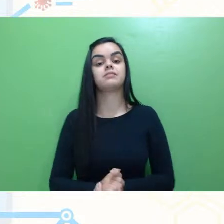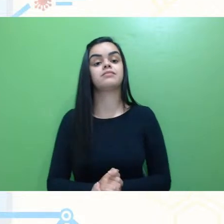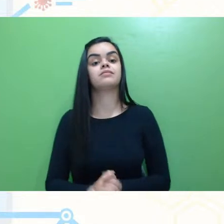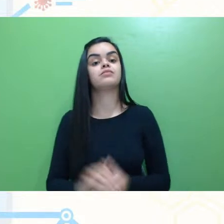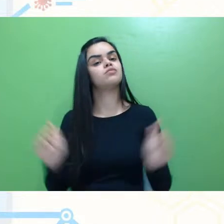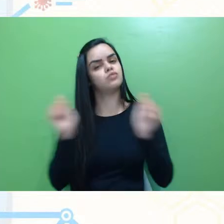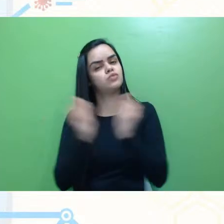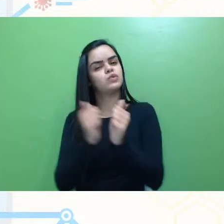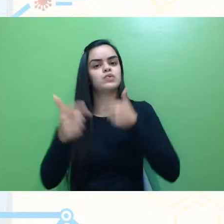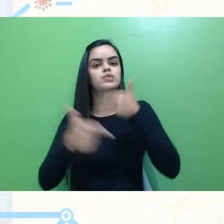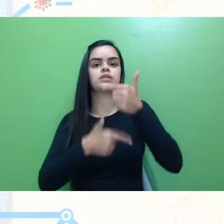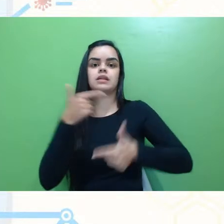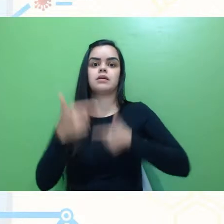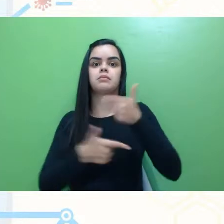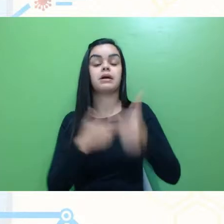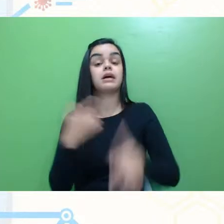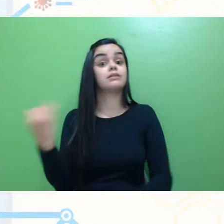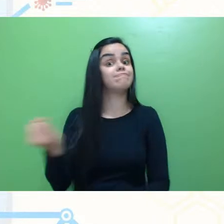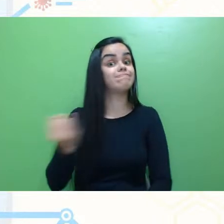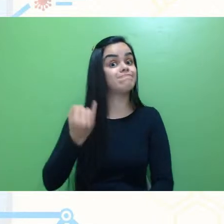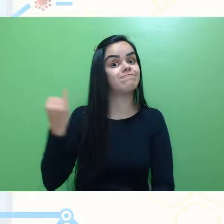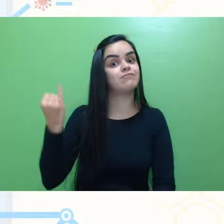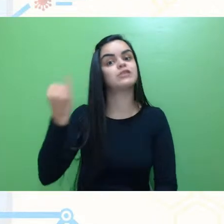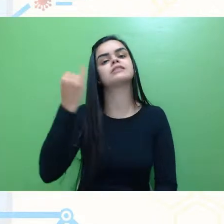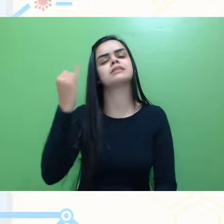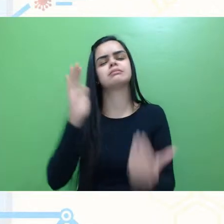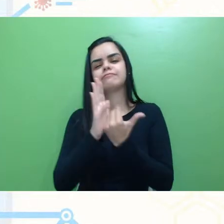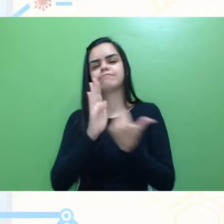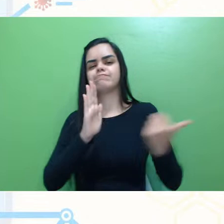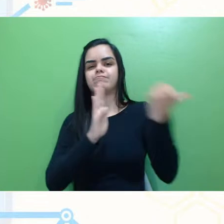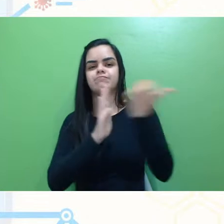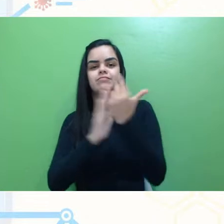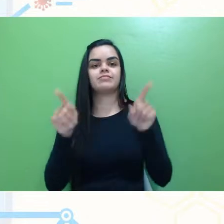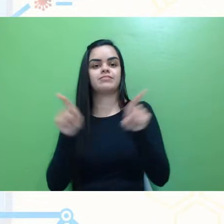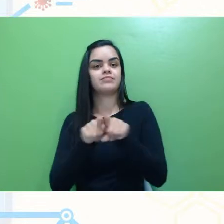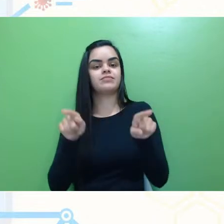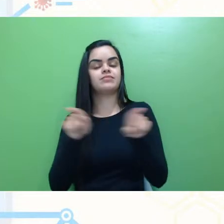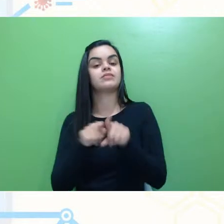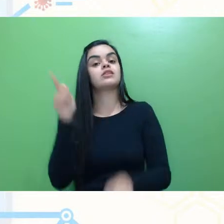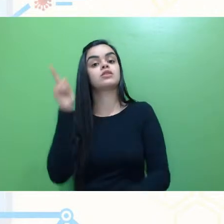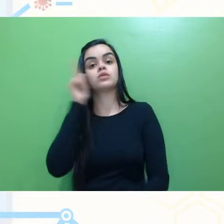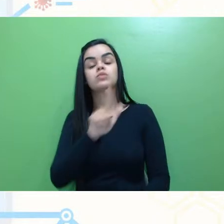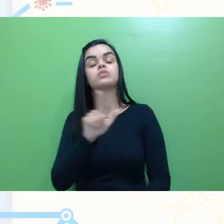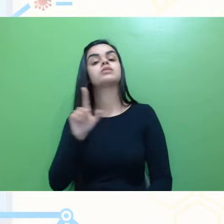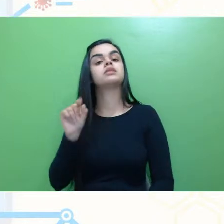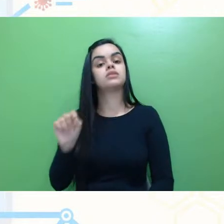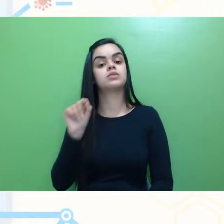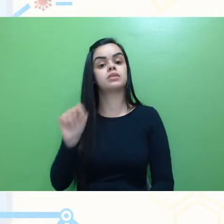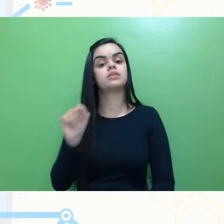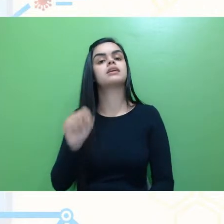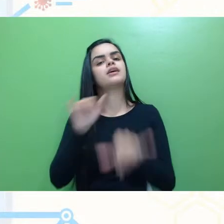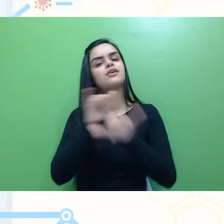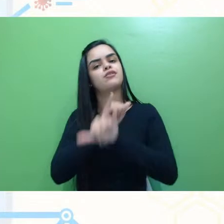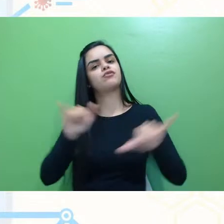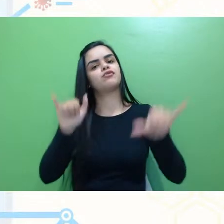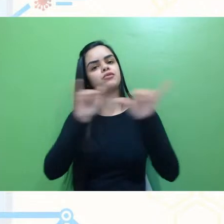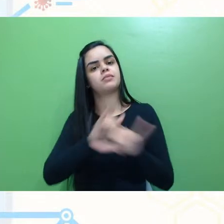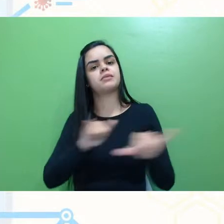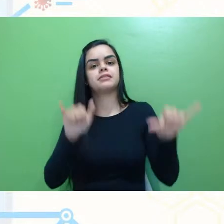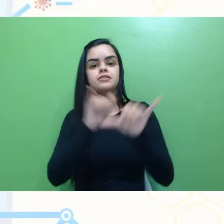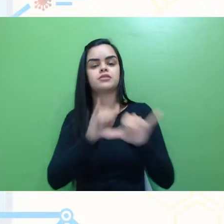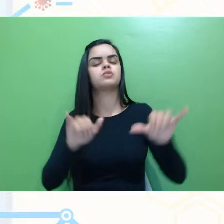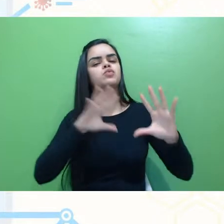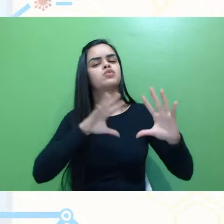fazem um trabalho importantíssimo, né, de fazer essas nossas informações e mensagens